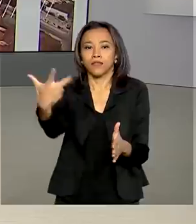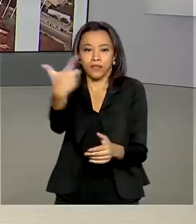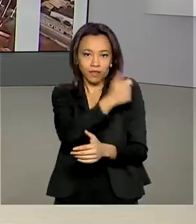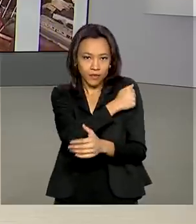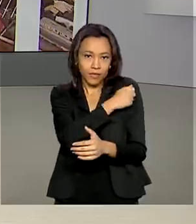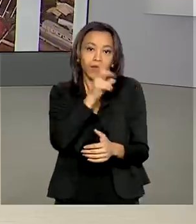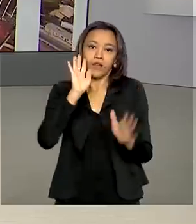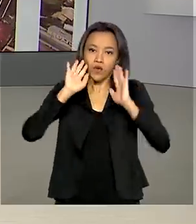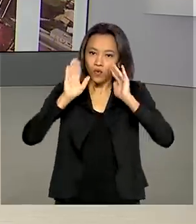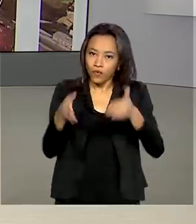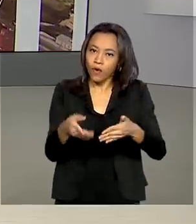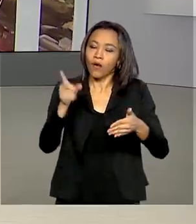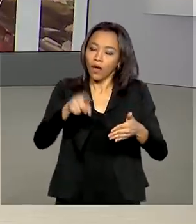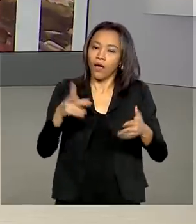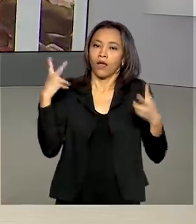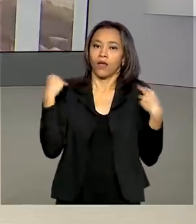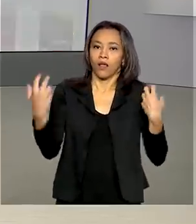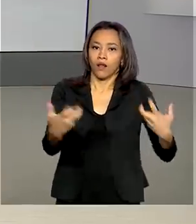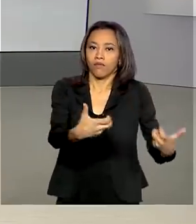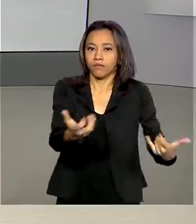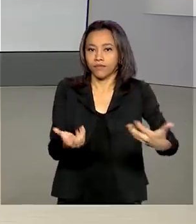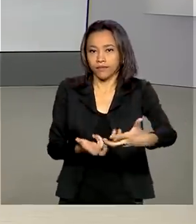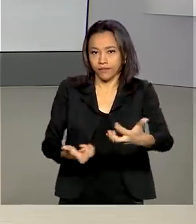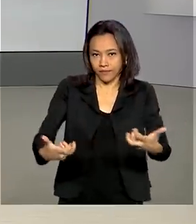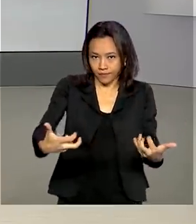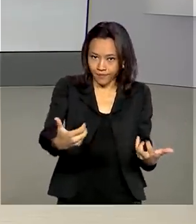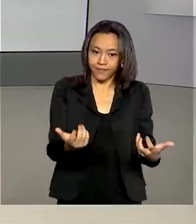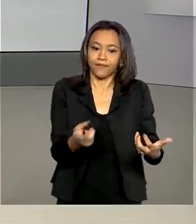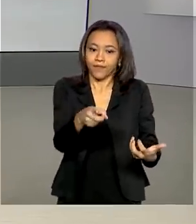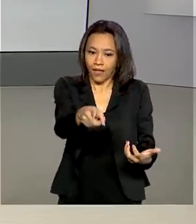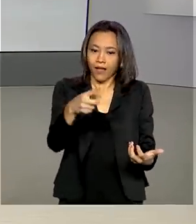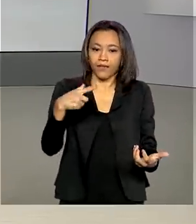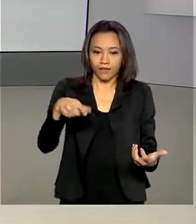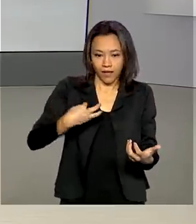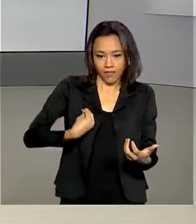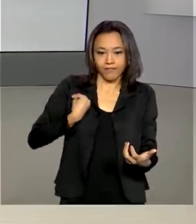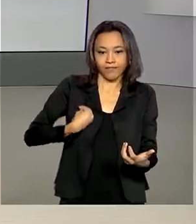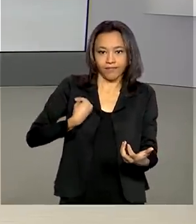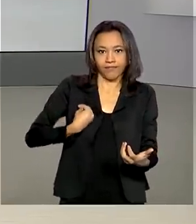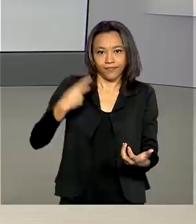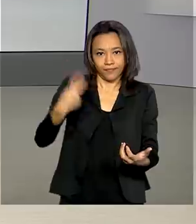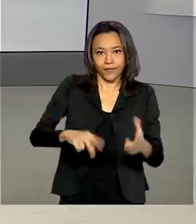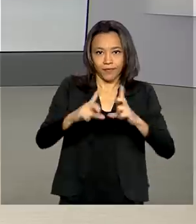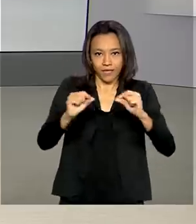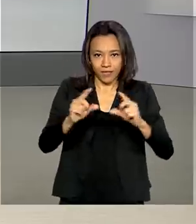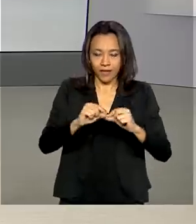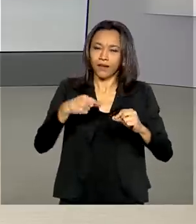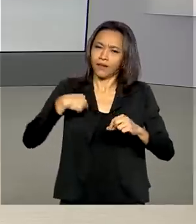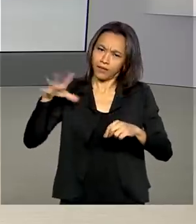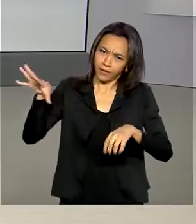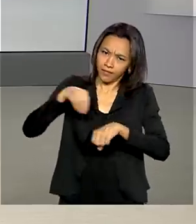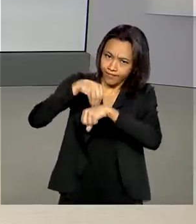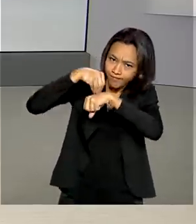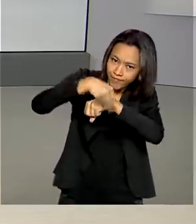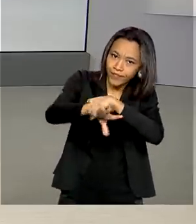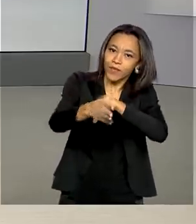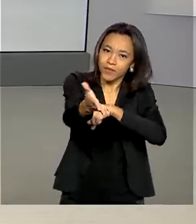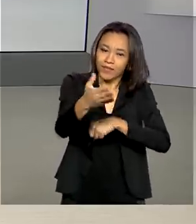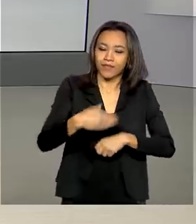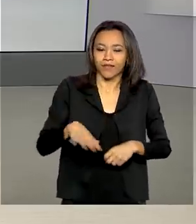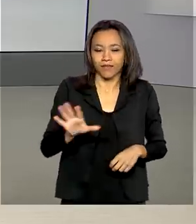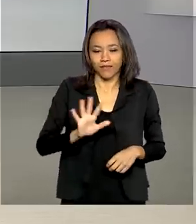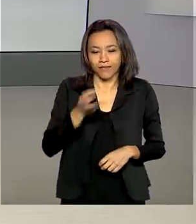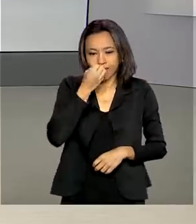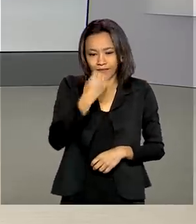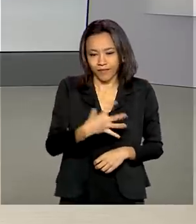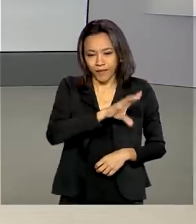-alvo. A gente conversa agora com a repórter Luciana Colares de Holanda, que está em uma das saídas de Brasília e traz as informações para a gente de lá. Oi, Lu, bom